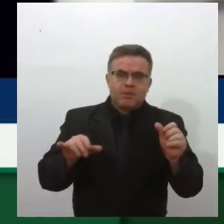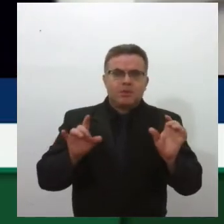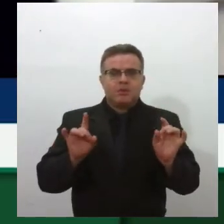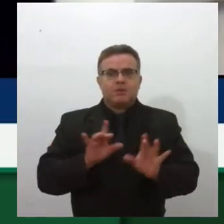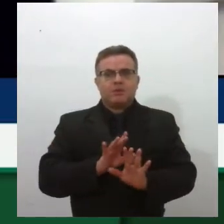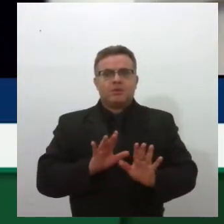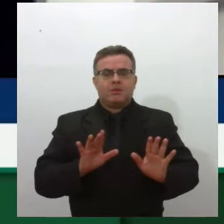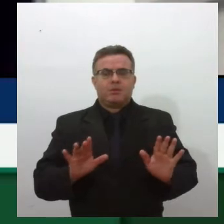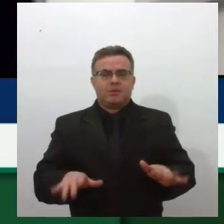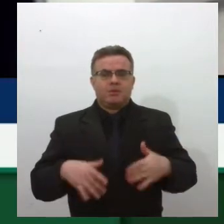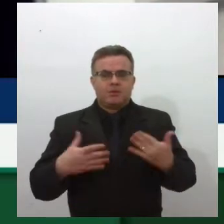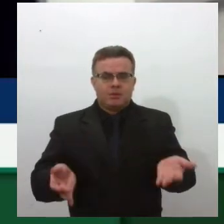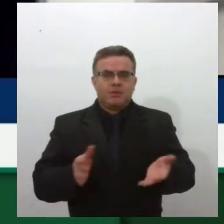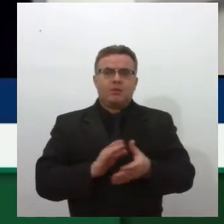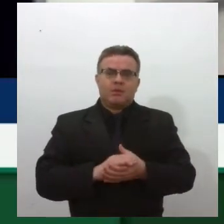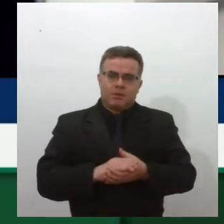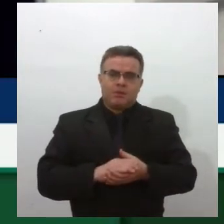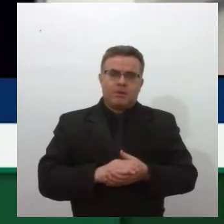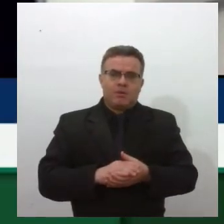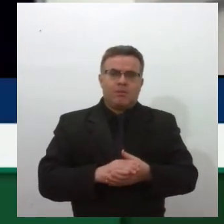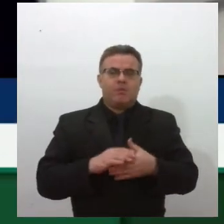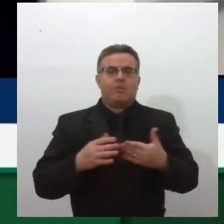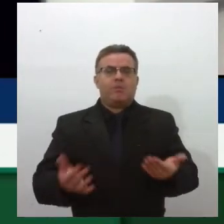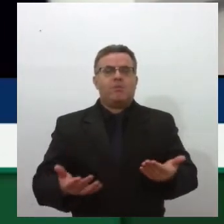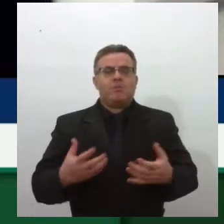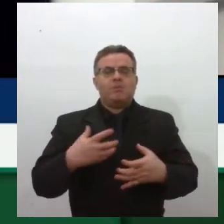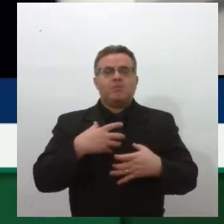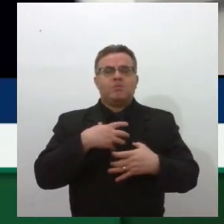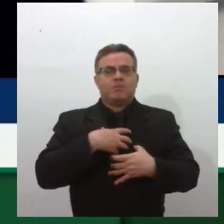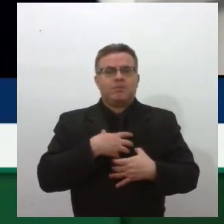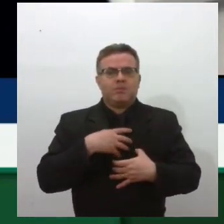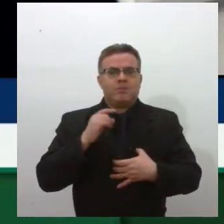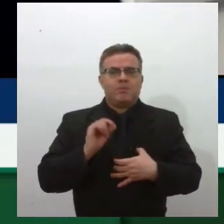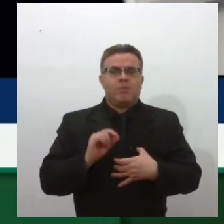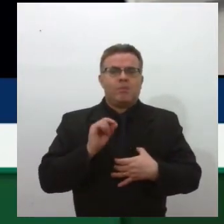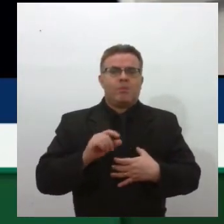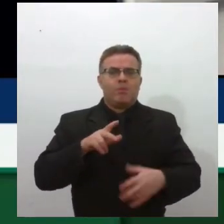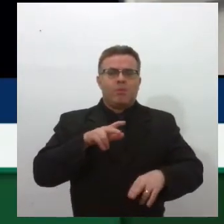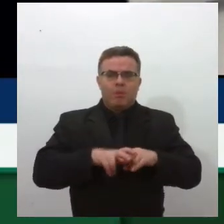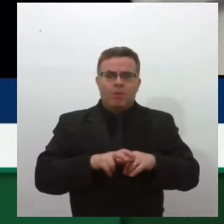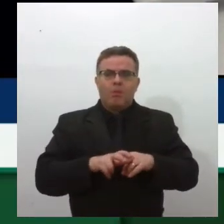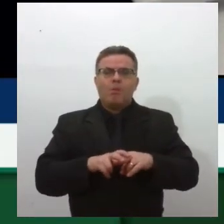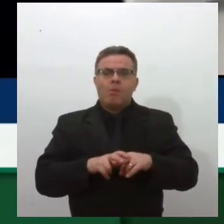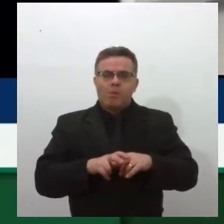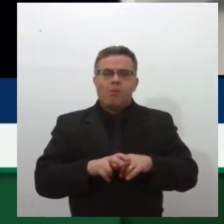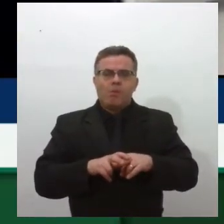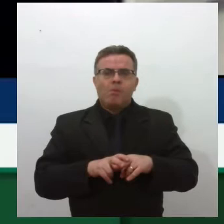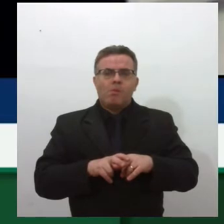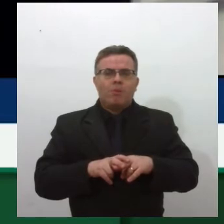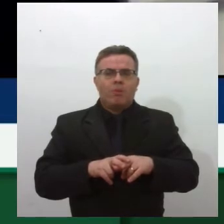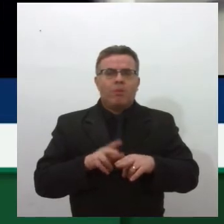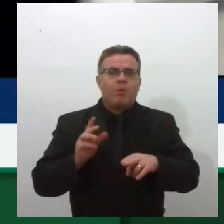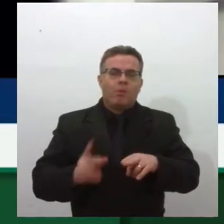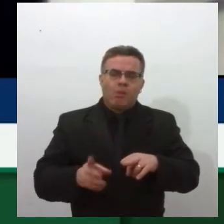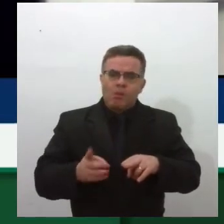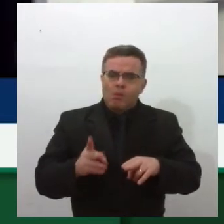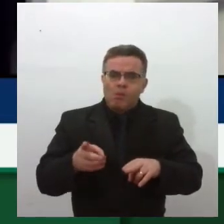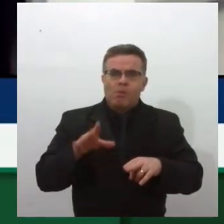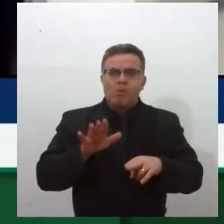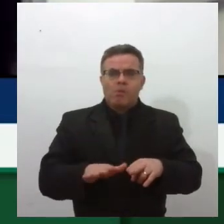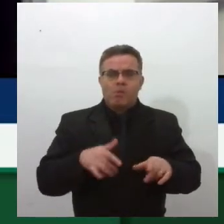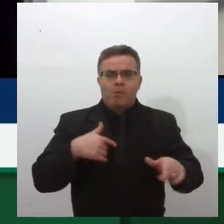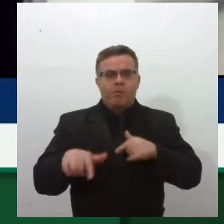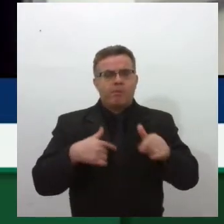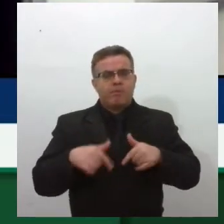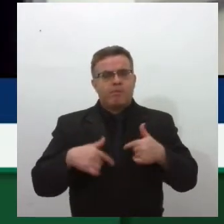em português, claro. E eu fiquei nessa situação, tentando andar na cadeira de plástico também, de novo, tá? Só para reforçar.